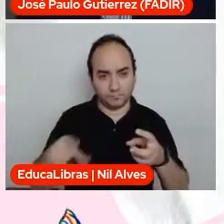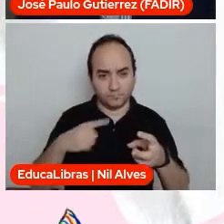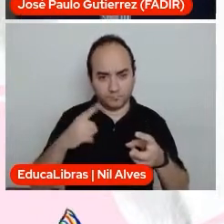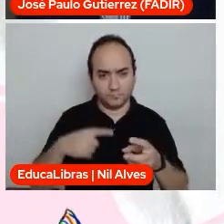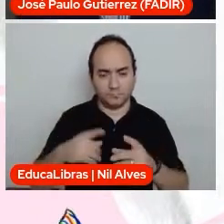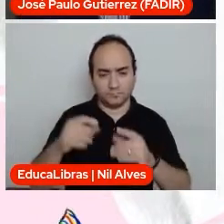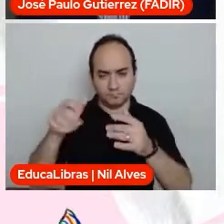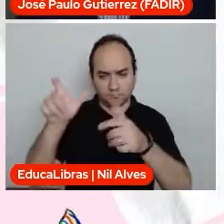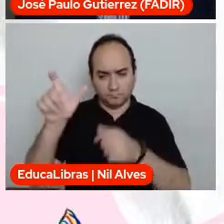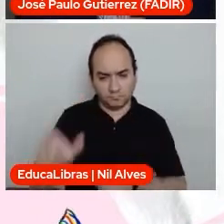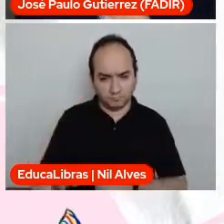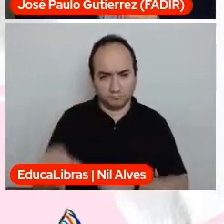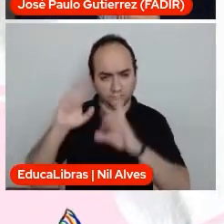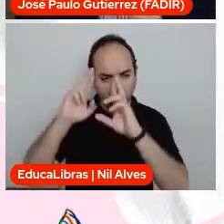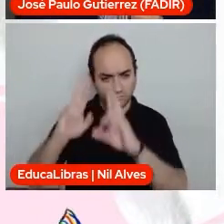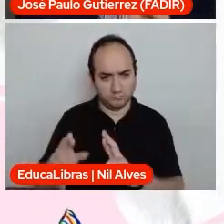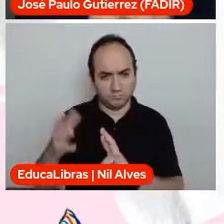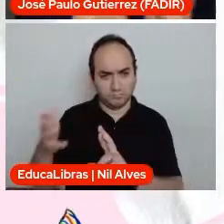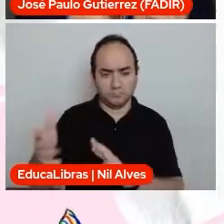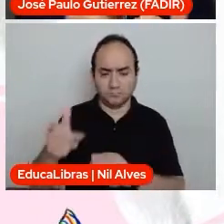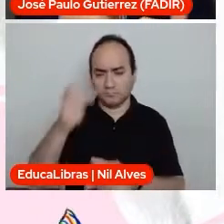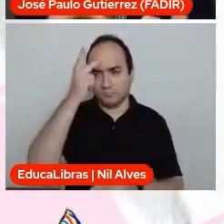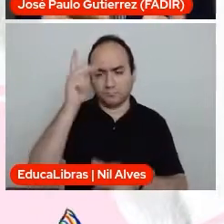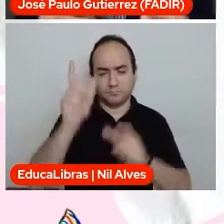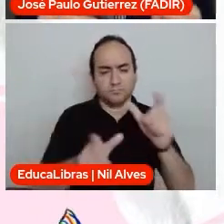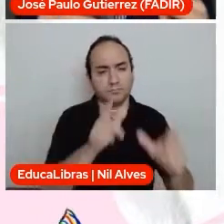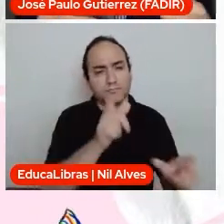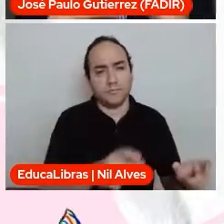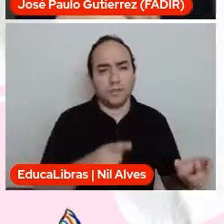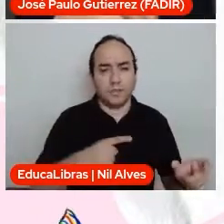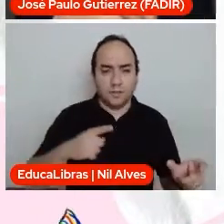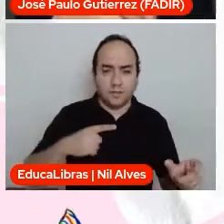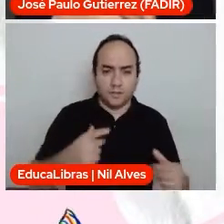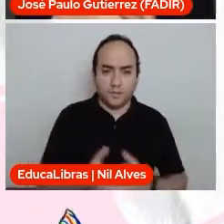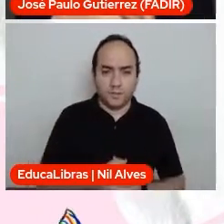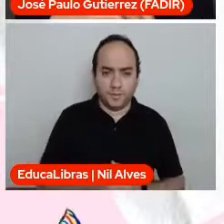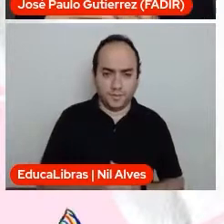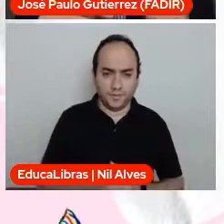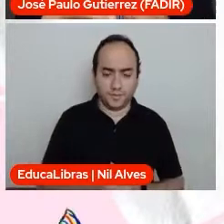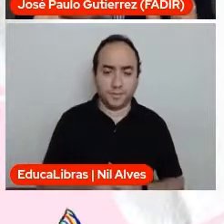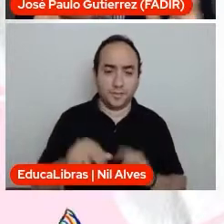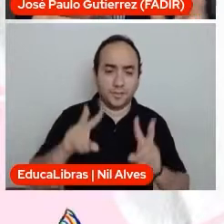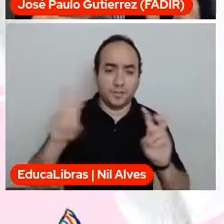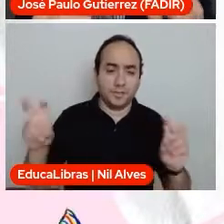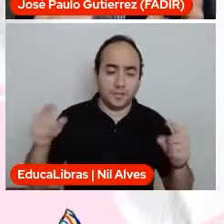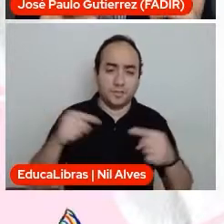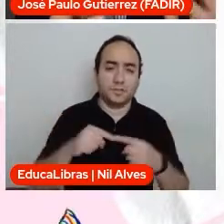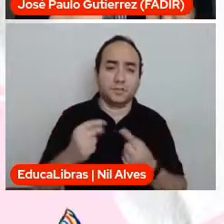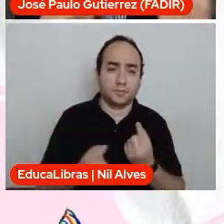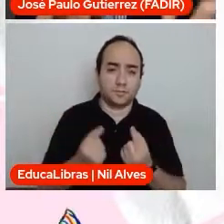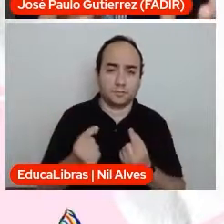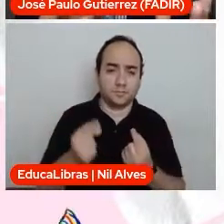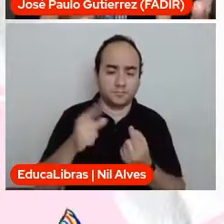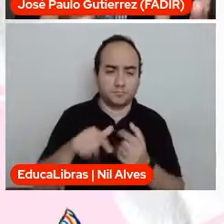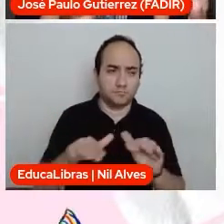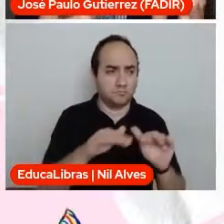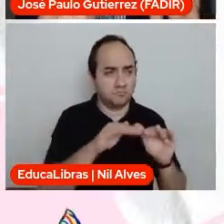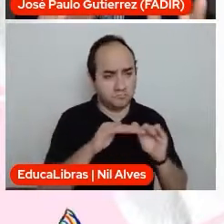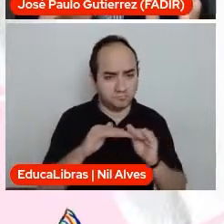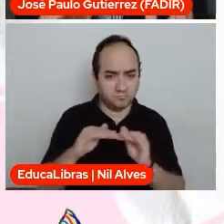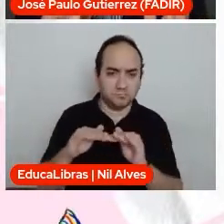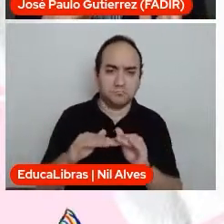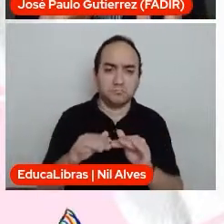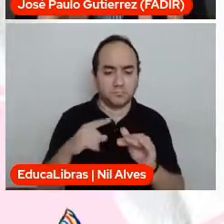dignidade inerente a todo ser humano. Portanto, ele um tema transversal, ele não pode ser aplicado somente por uma matéria,